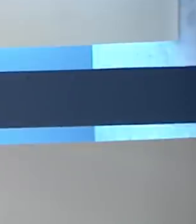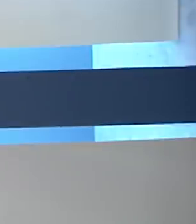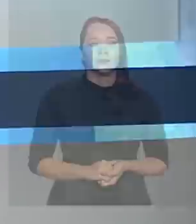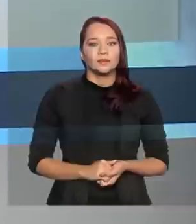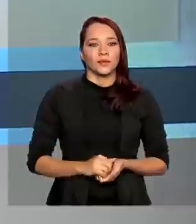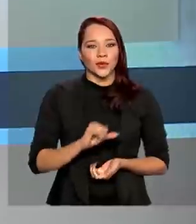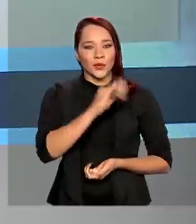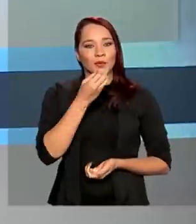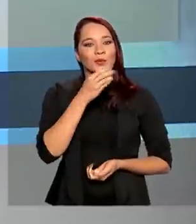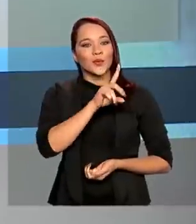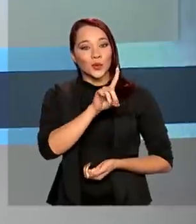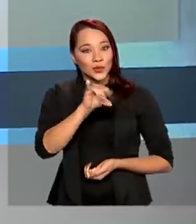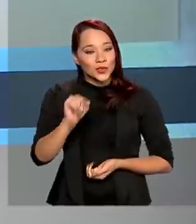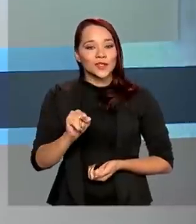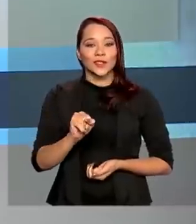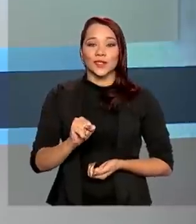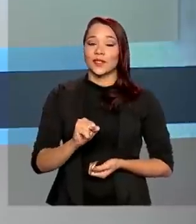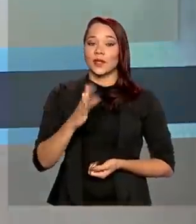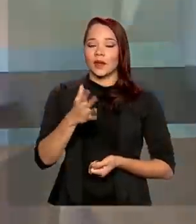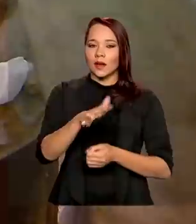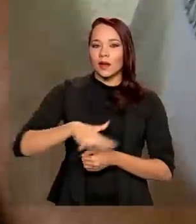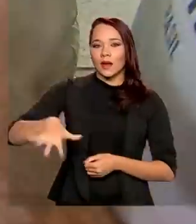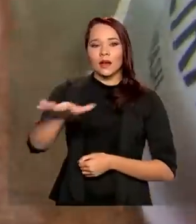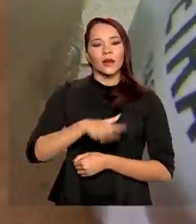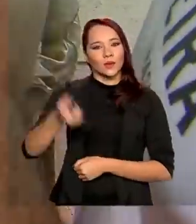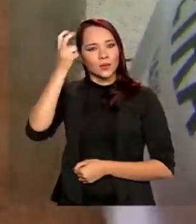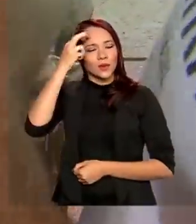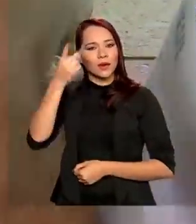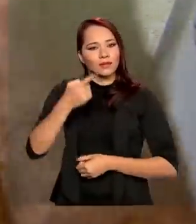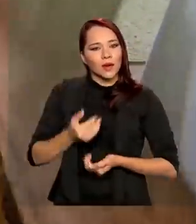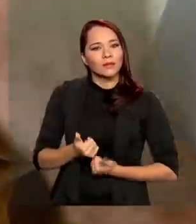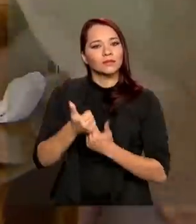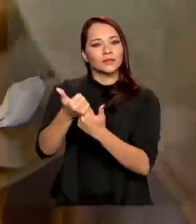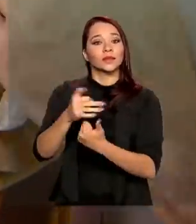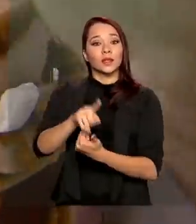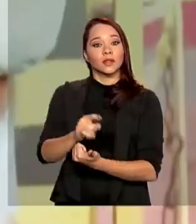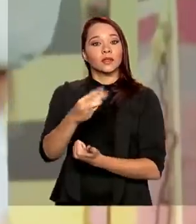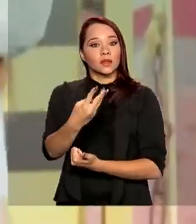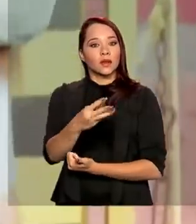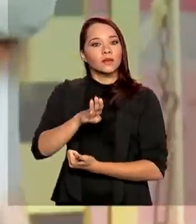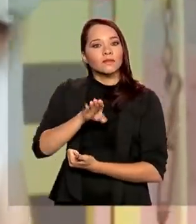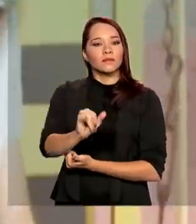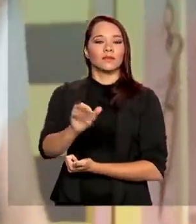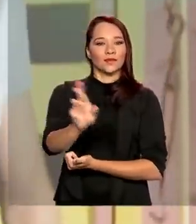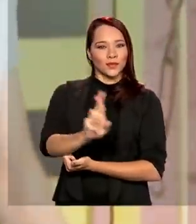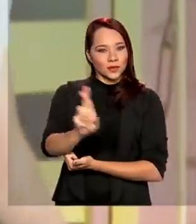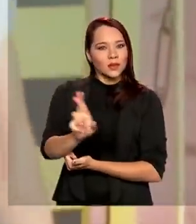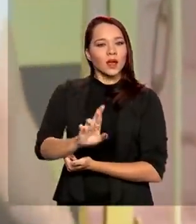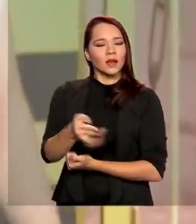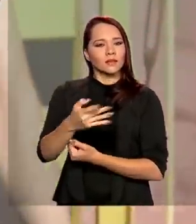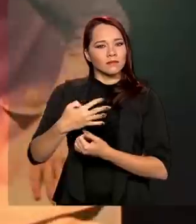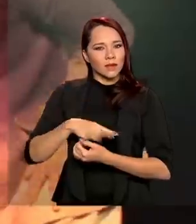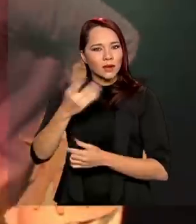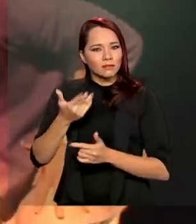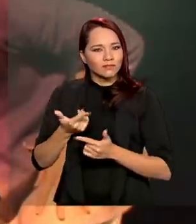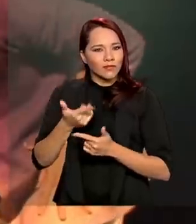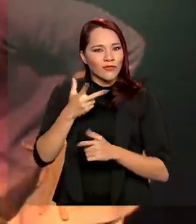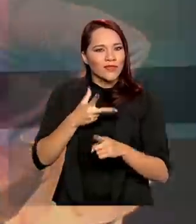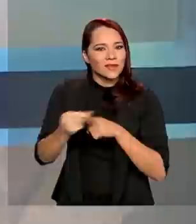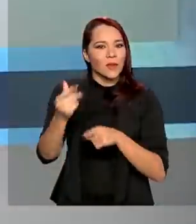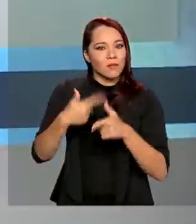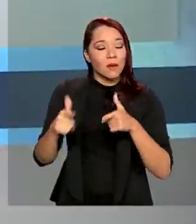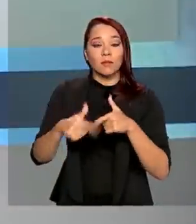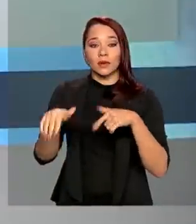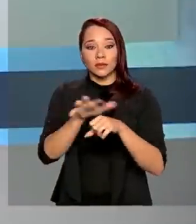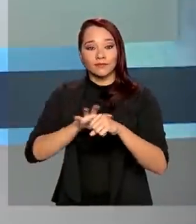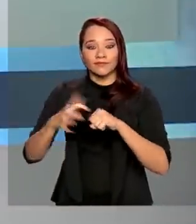Olá, bom dia. Setor cultural vai receber reforço de 3 bilhões de reais para enfrentar os efeitos da pandemia.